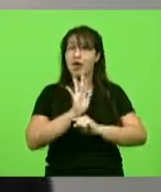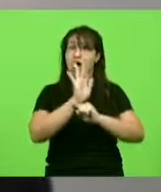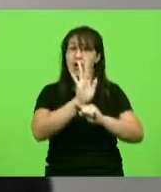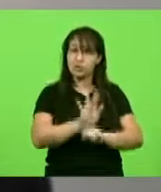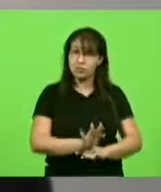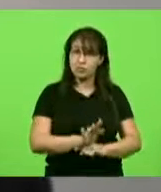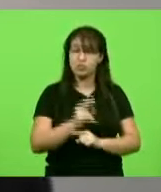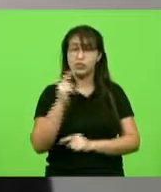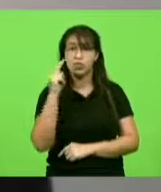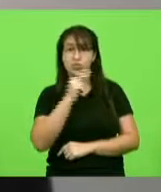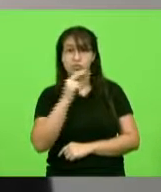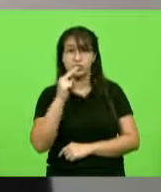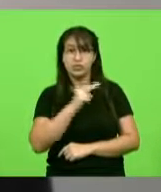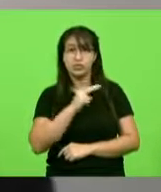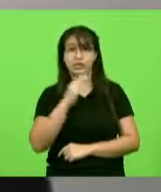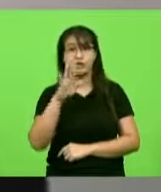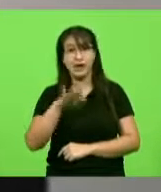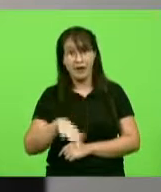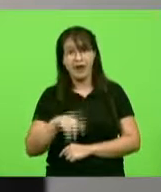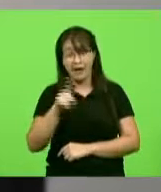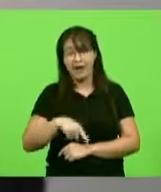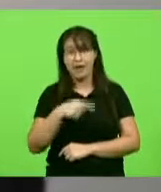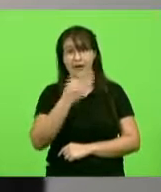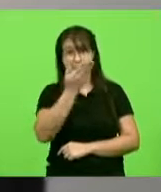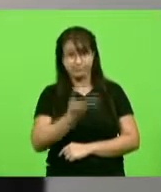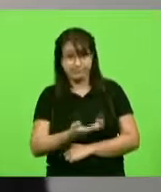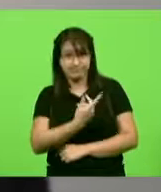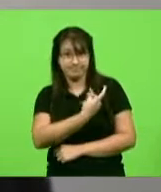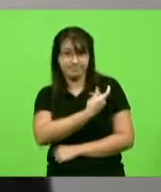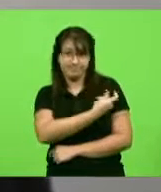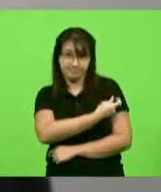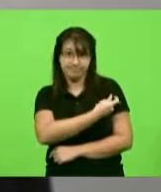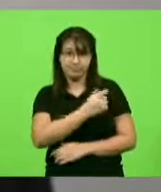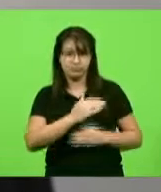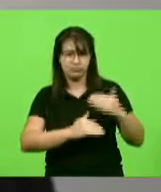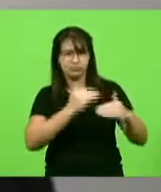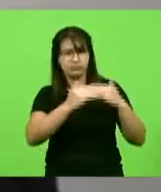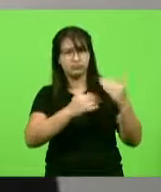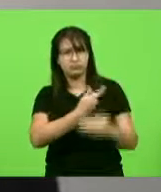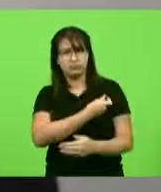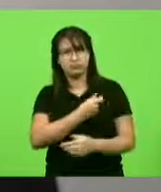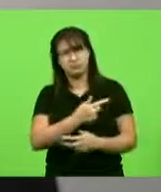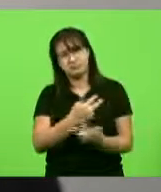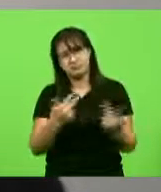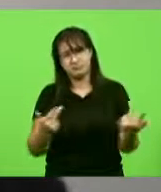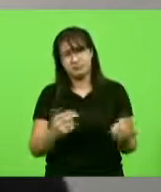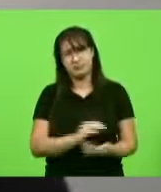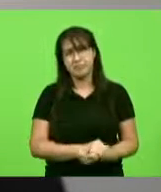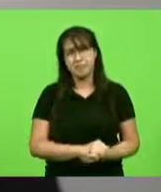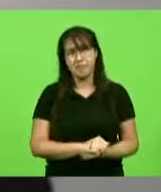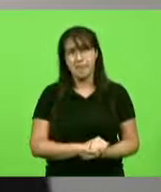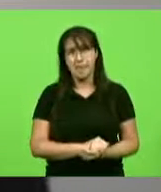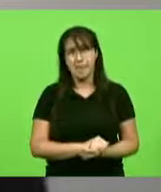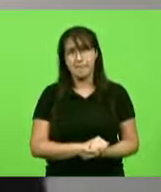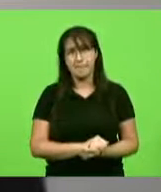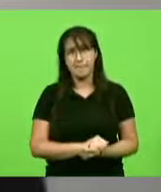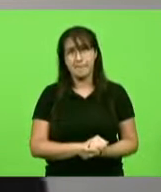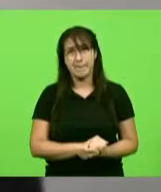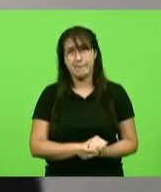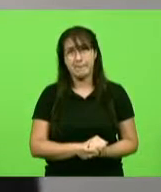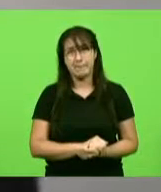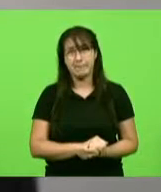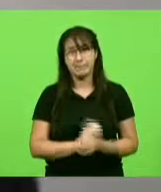rápida de vacinas, no desenvolvimento das vacinas. A ciência está correndo para